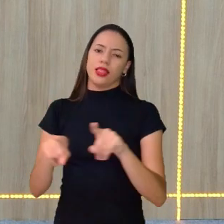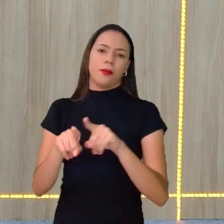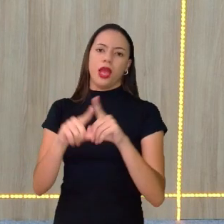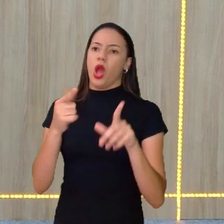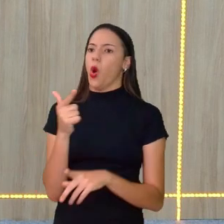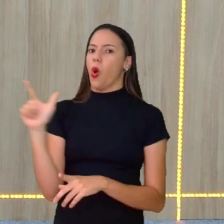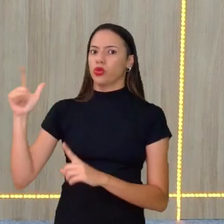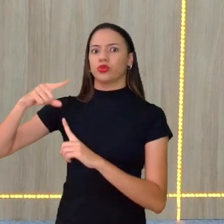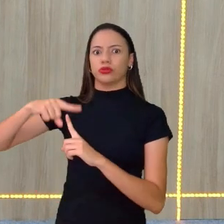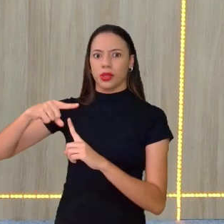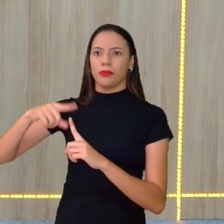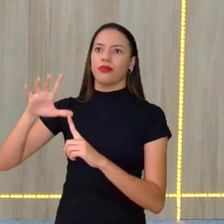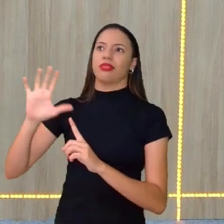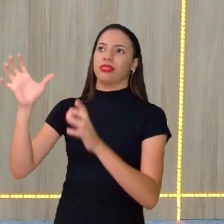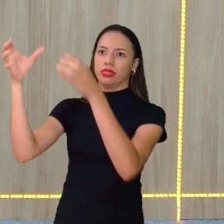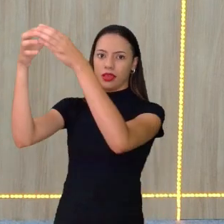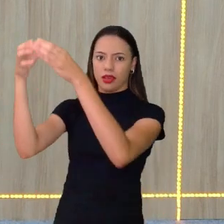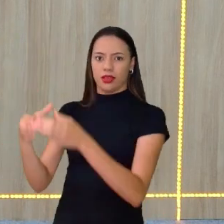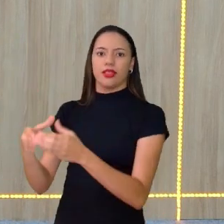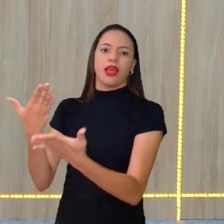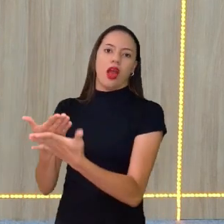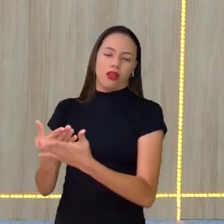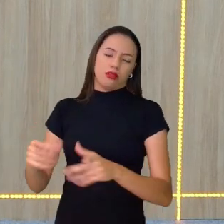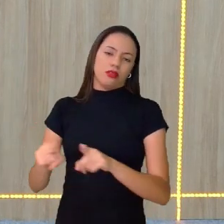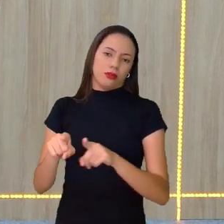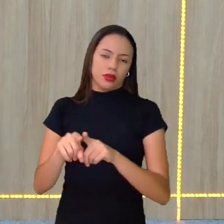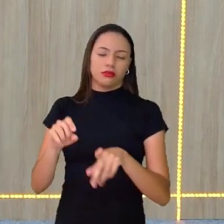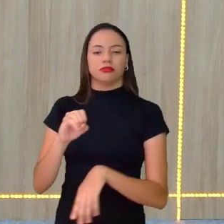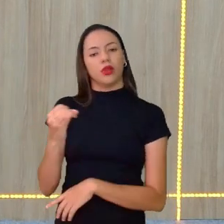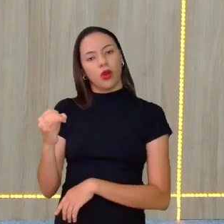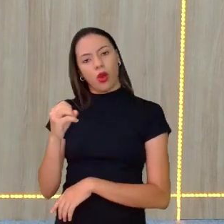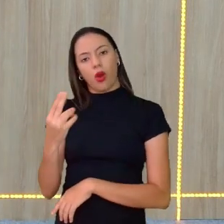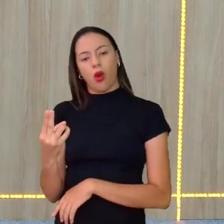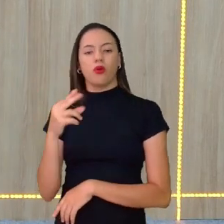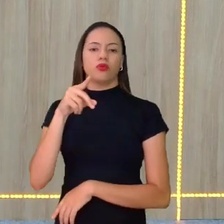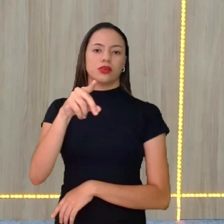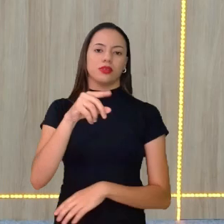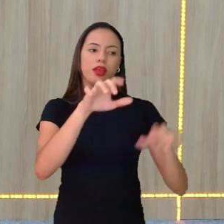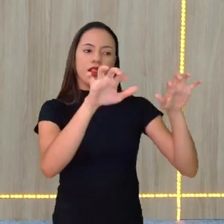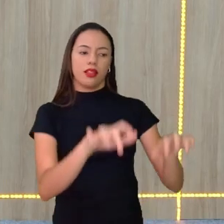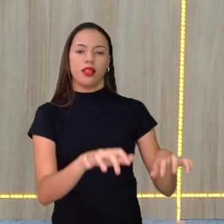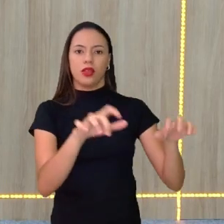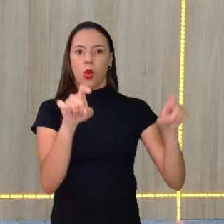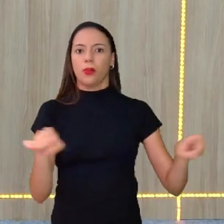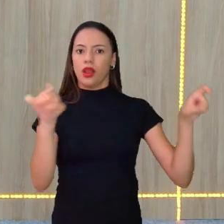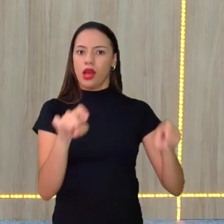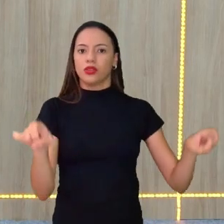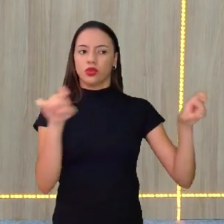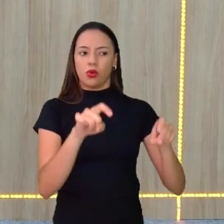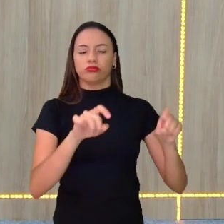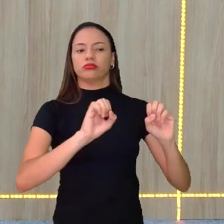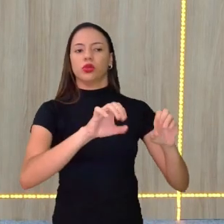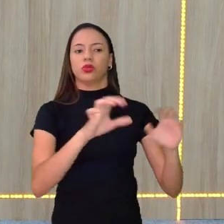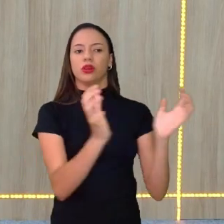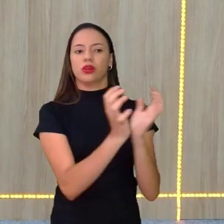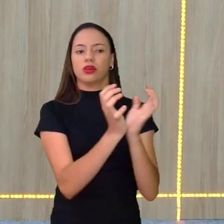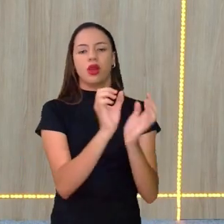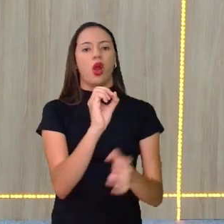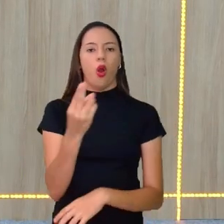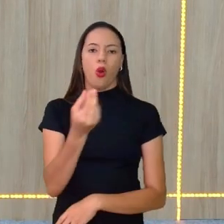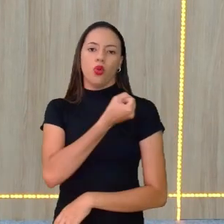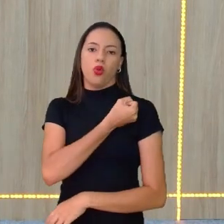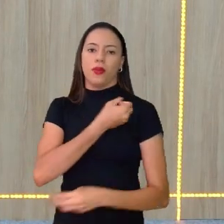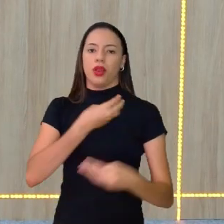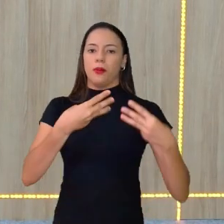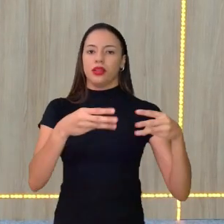também estão presentes. Ou também via computador, você pode no Google digitar lá Educa Recife, e também colocar aí sua matrícula e sim,